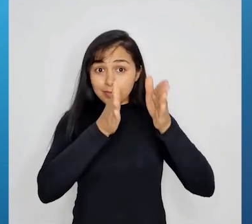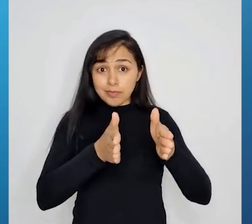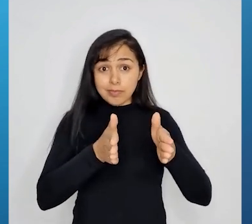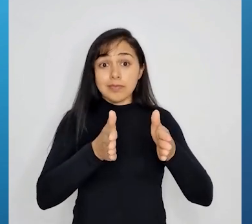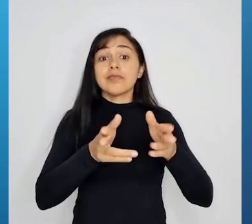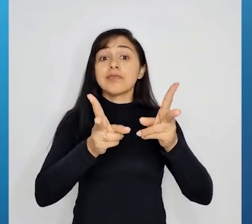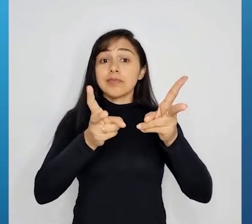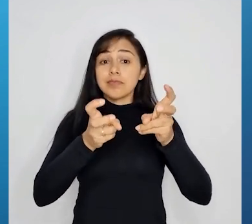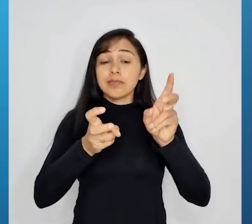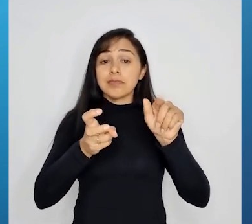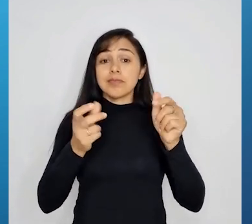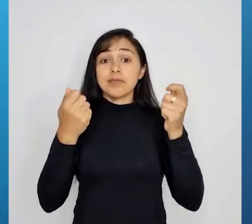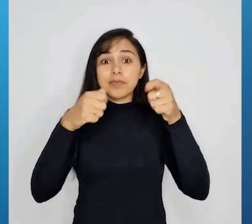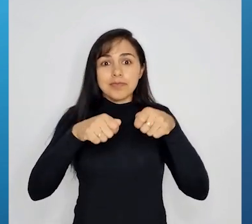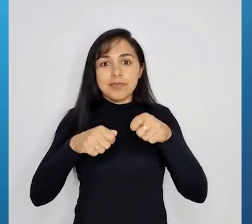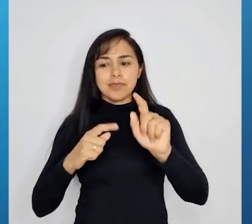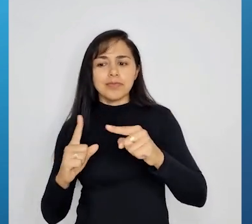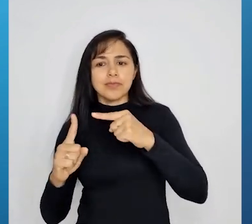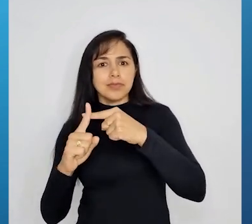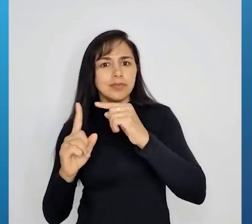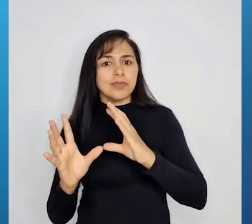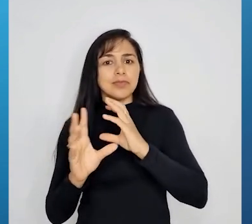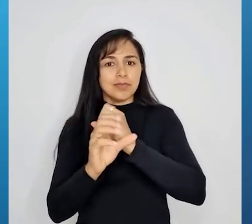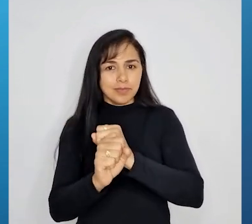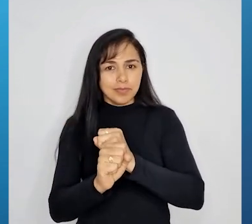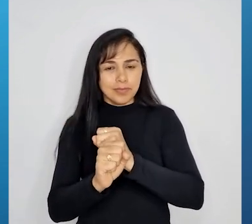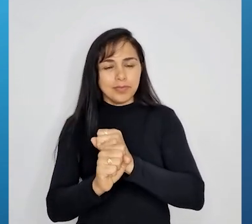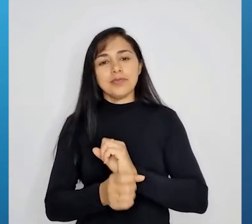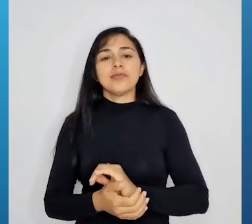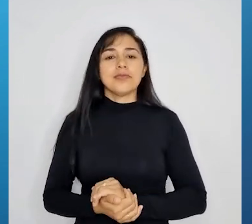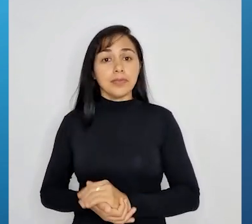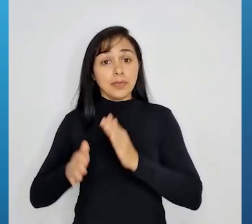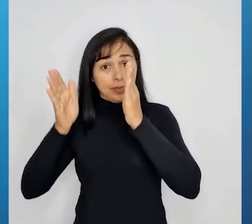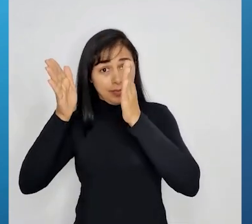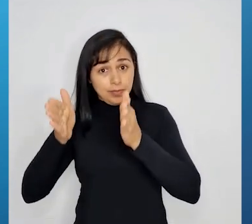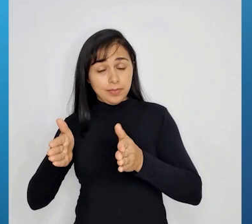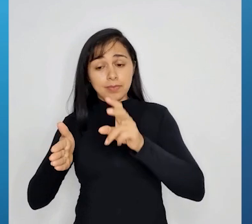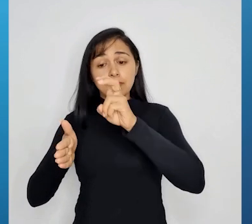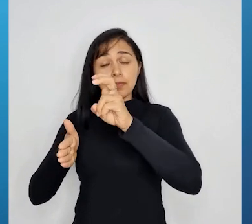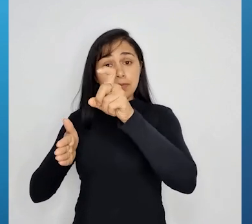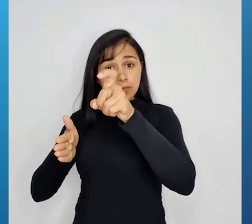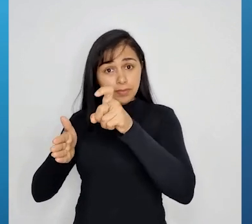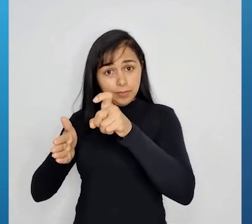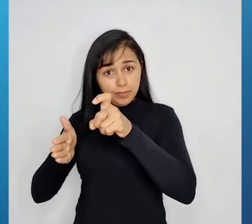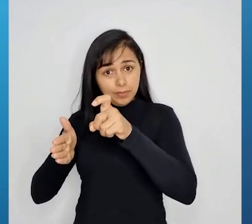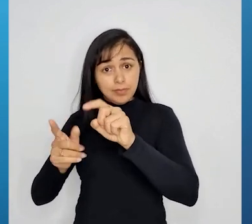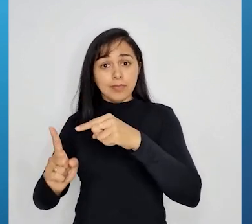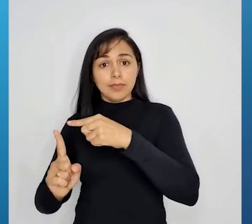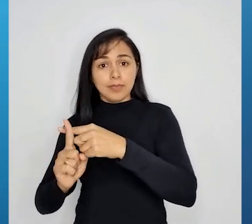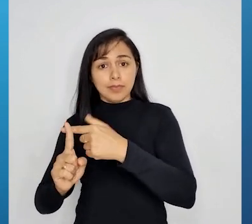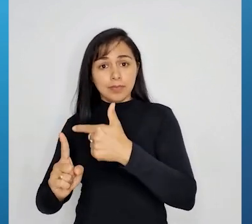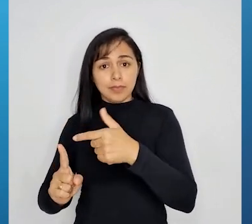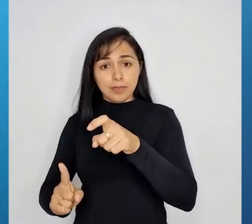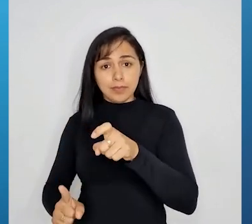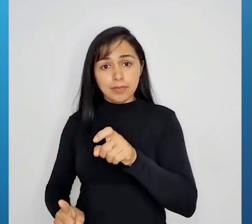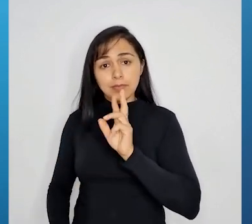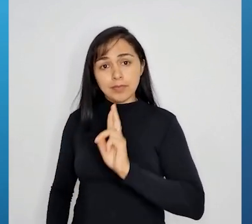ideal para eu somar membro a membro. E é isso que eu vou fazer. 5x mais 2x, 7x.